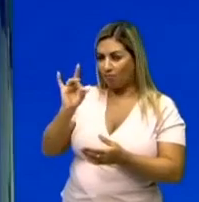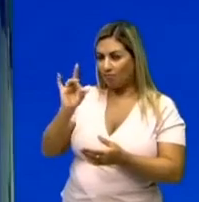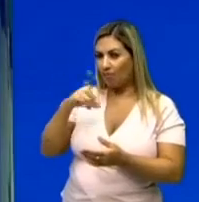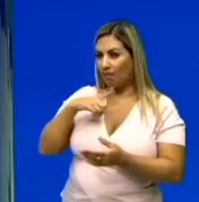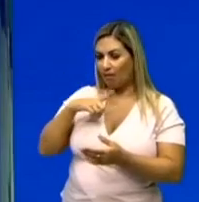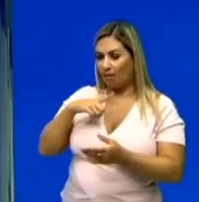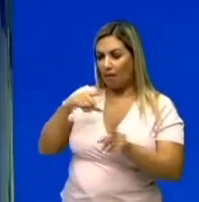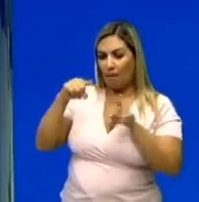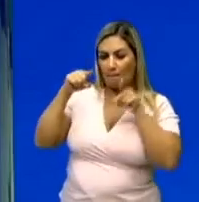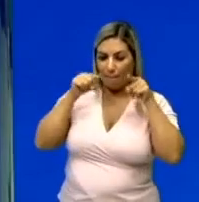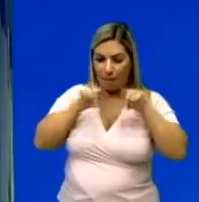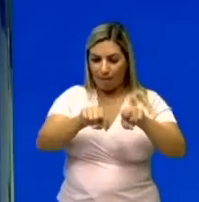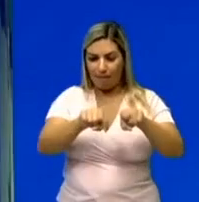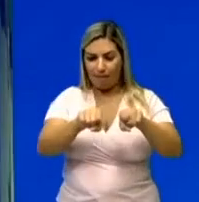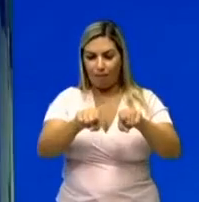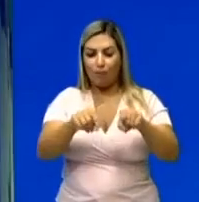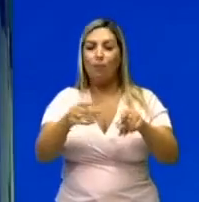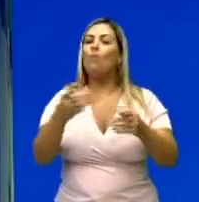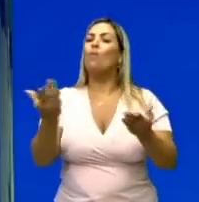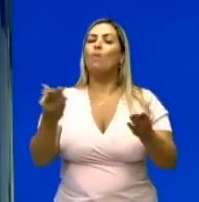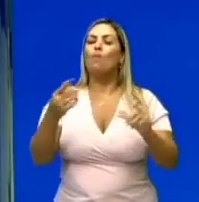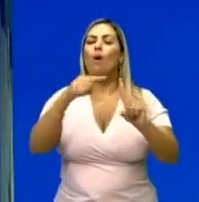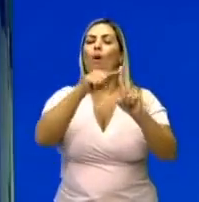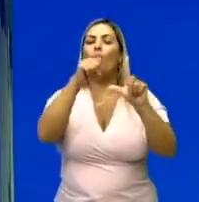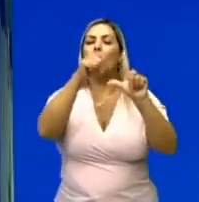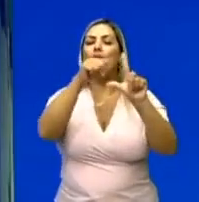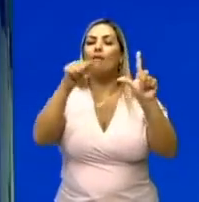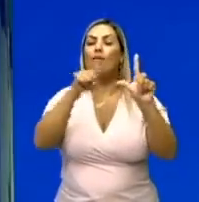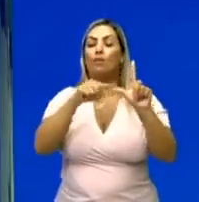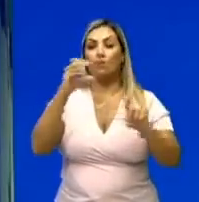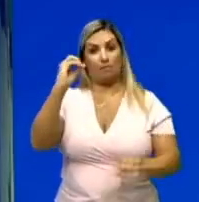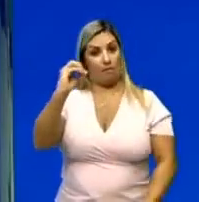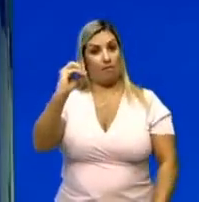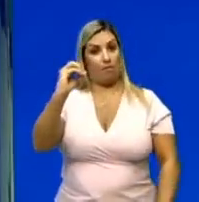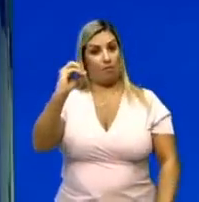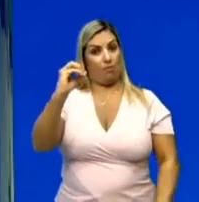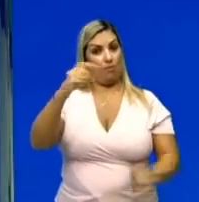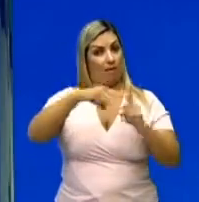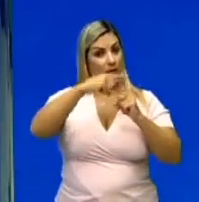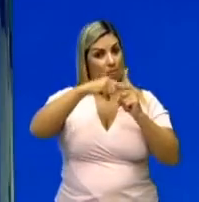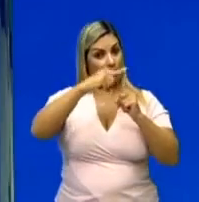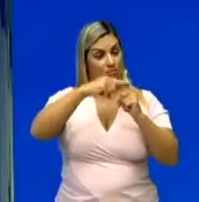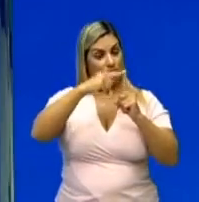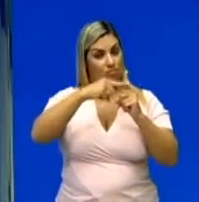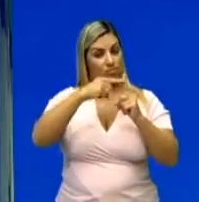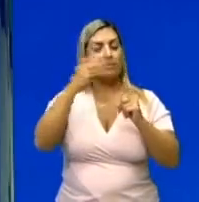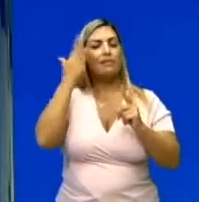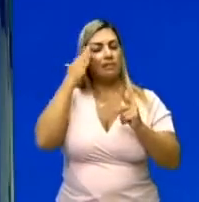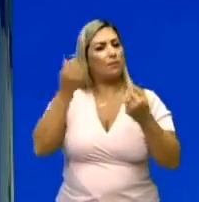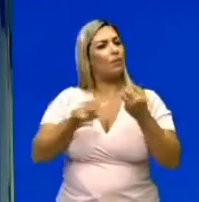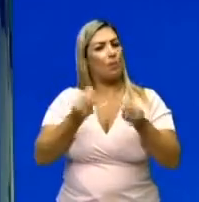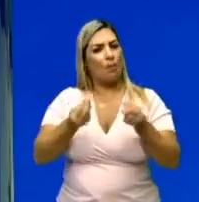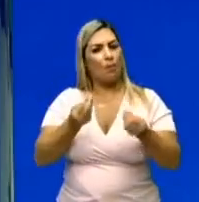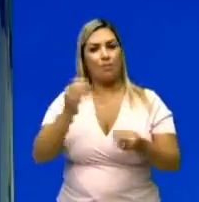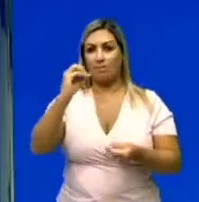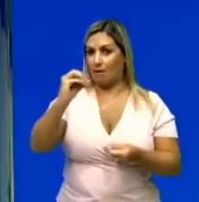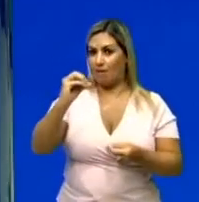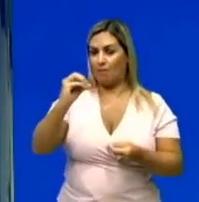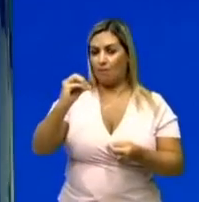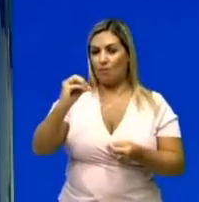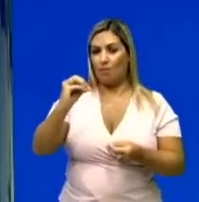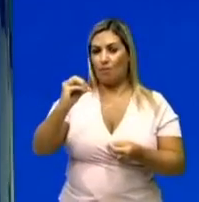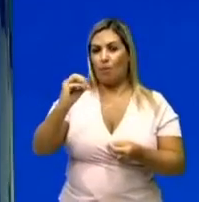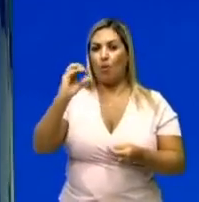Deixo paralelo um ao outro. Que ângulo é esse? Zero graus. Beleza? E aí a gente tem que saber. Quanto é o cosseno de zero?